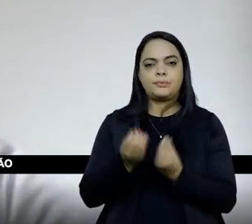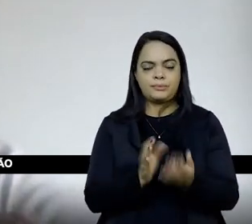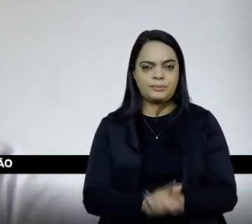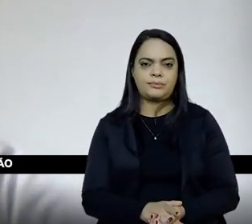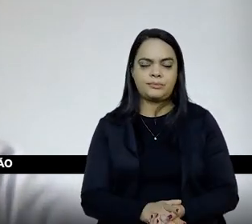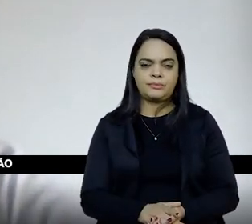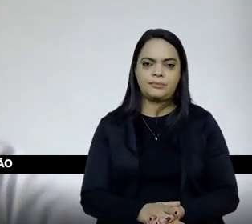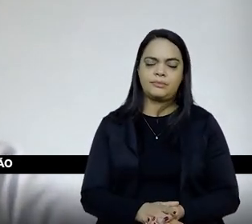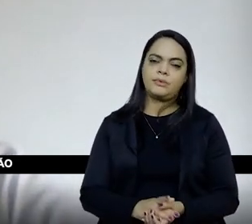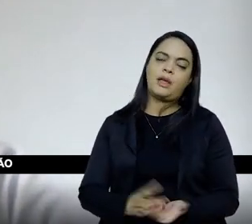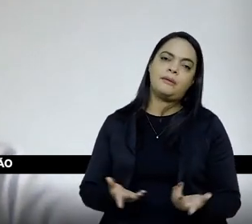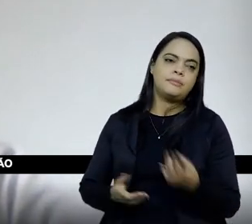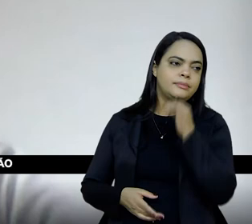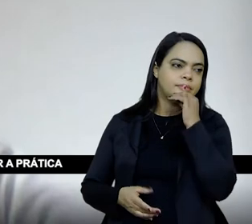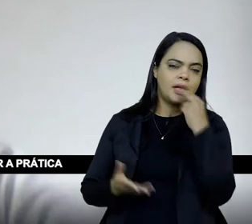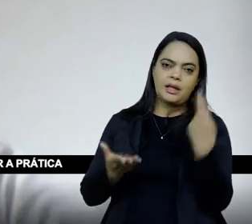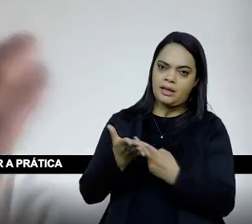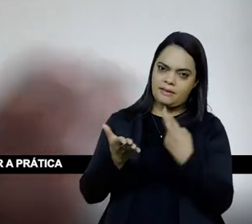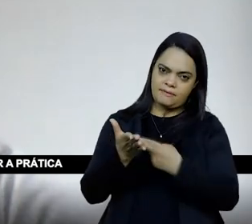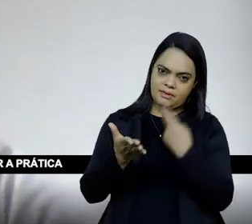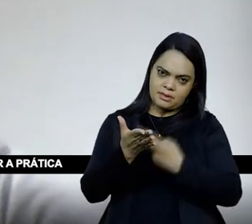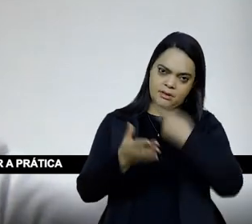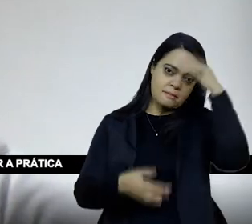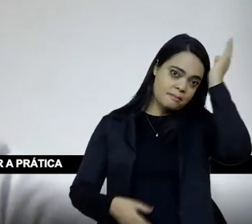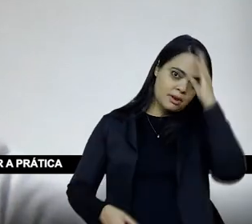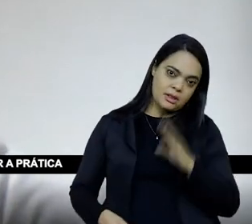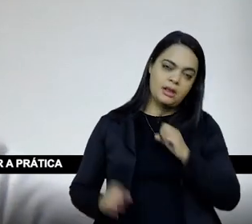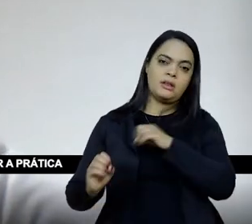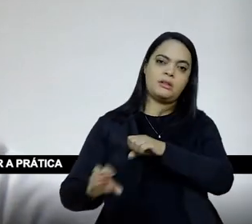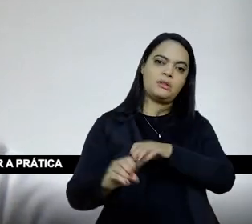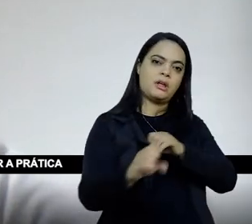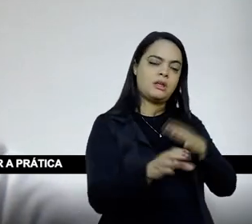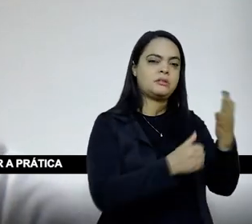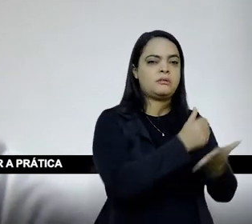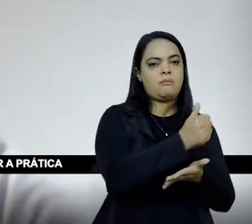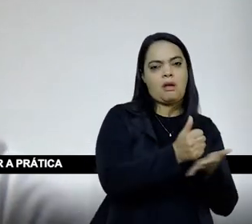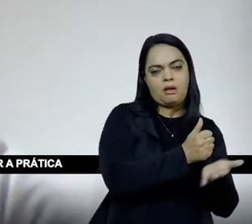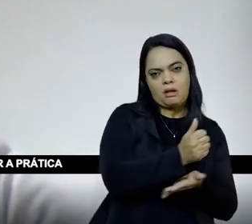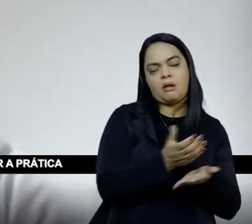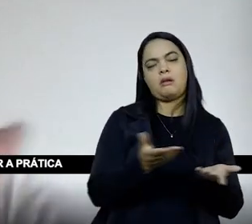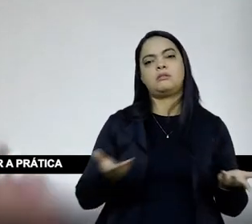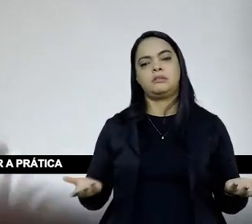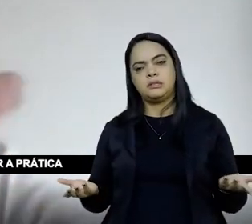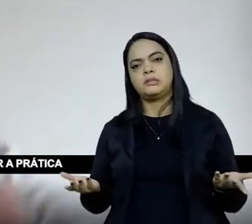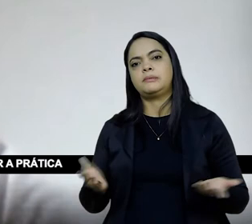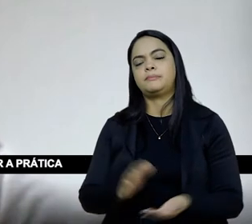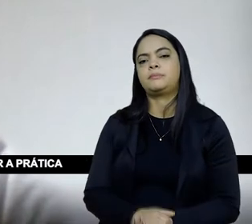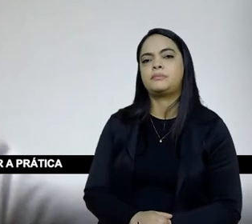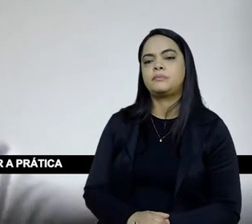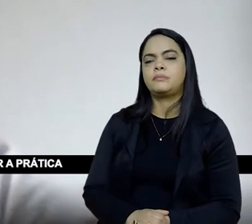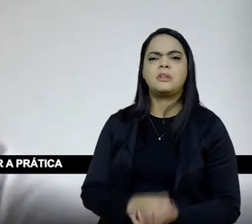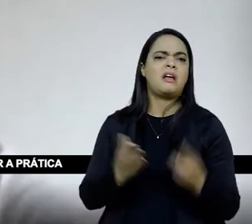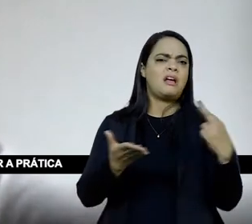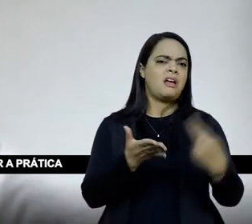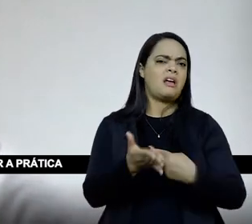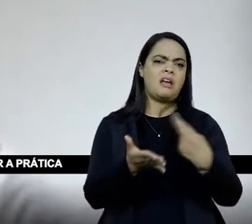revistas como a Revista Brasileira de Educação Básica, Educação Básica em Foco da UNFOP, que é, as revistas